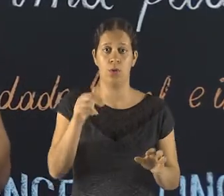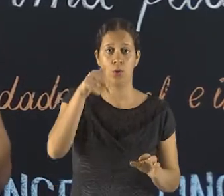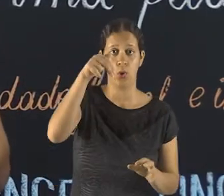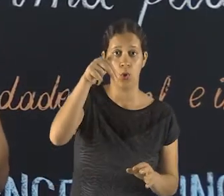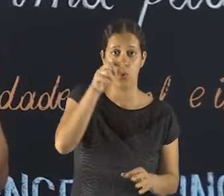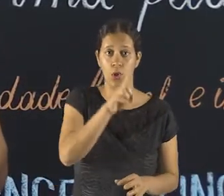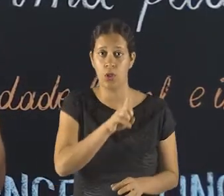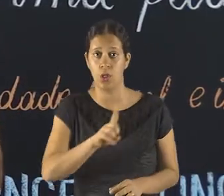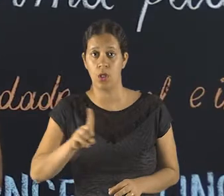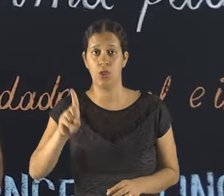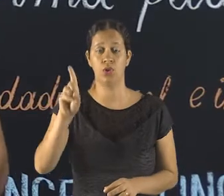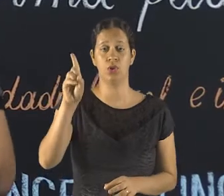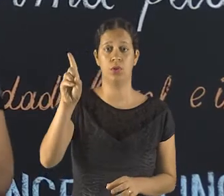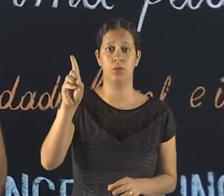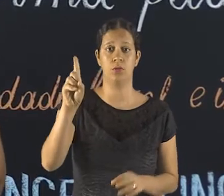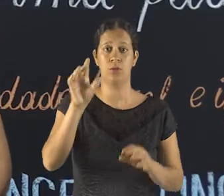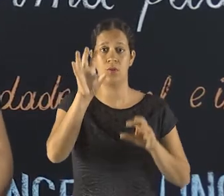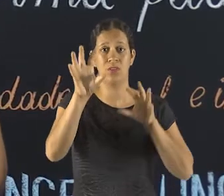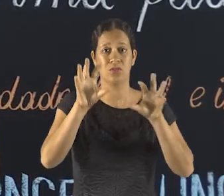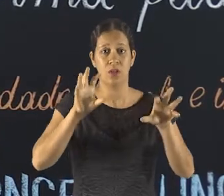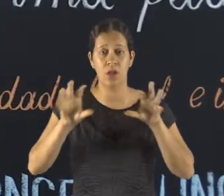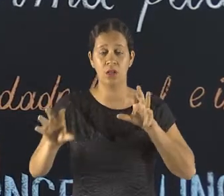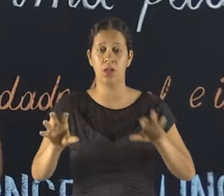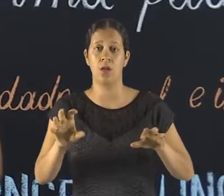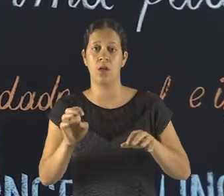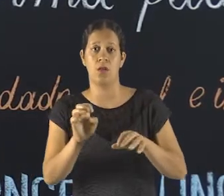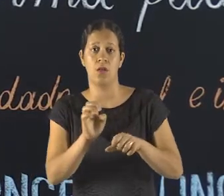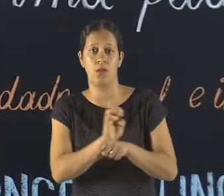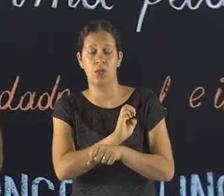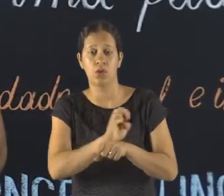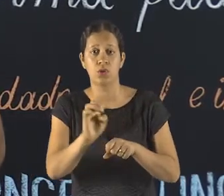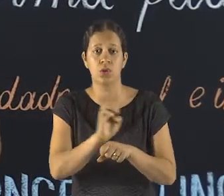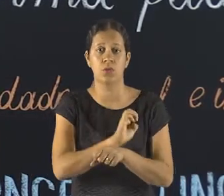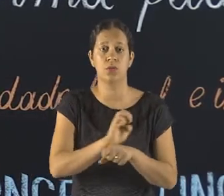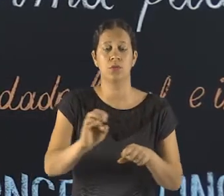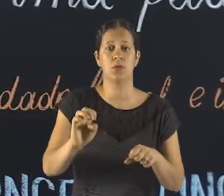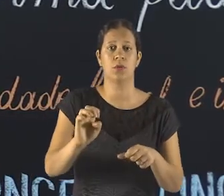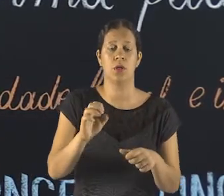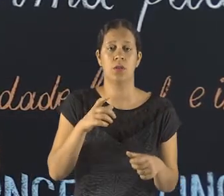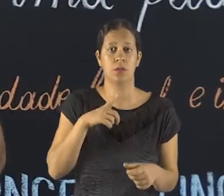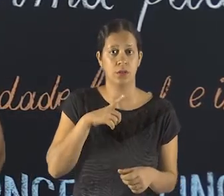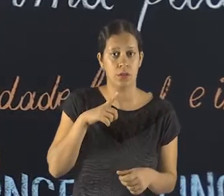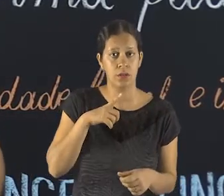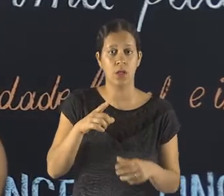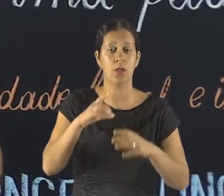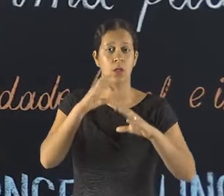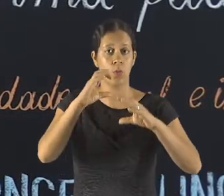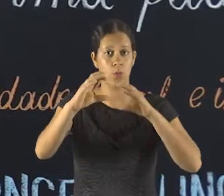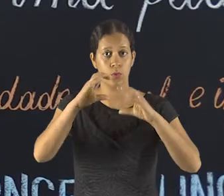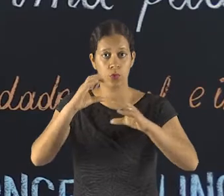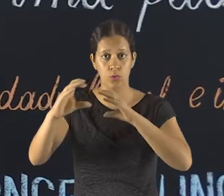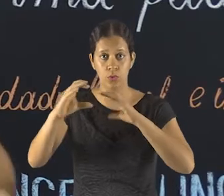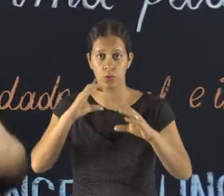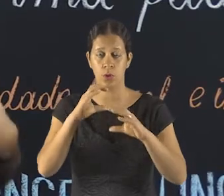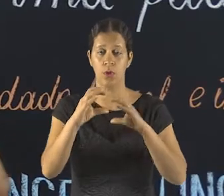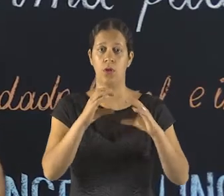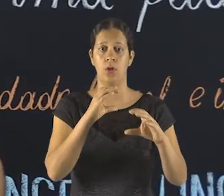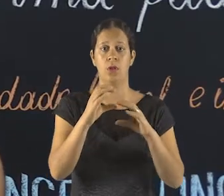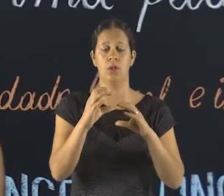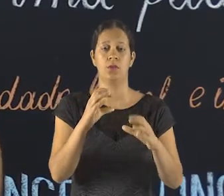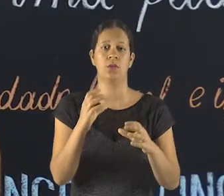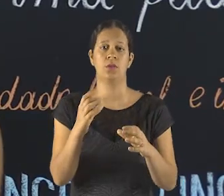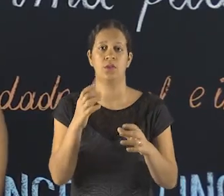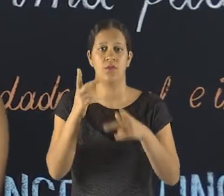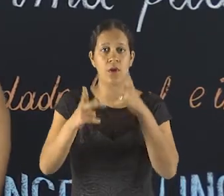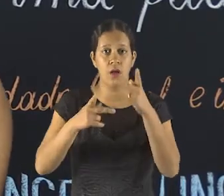O nordeste, por exemplo, que é uma região com muitos estados, muita diversidade, embora haja uma sintonia, uma comunicação entre as maneiras que